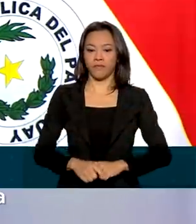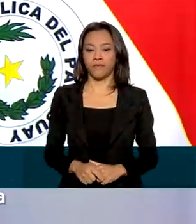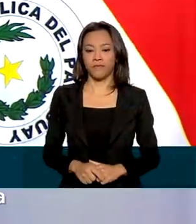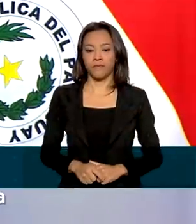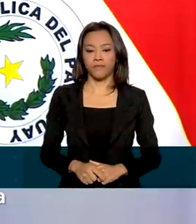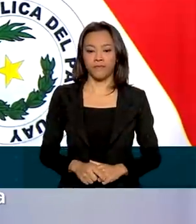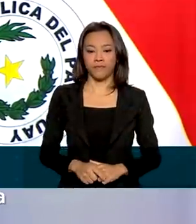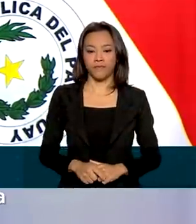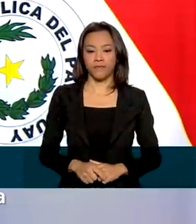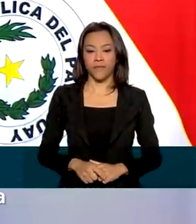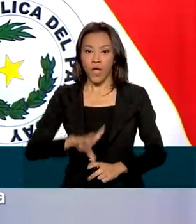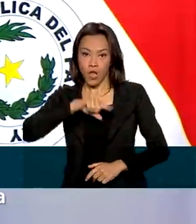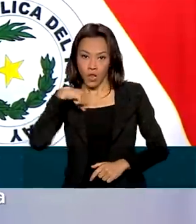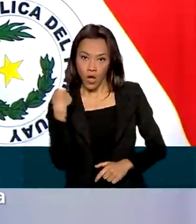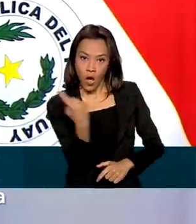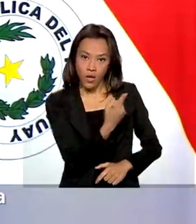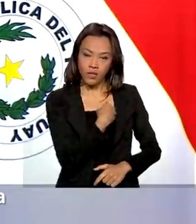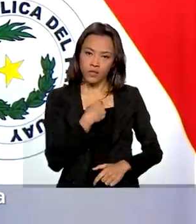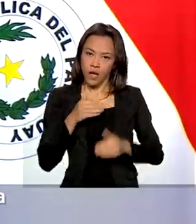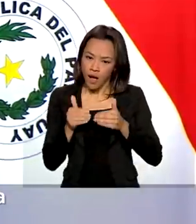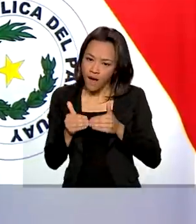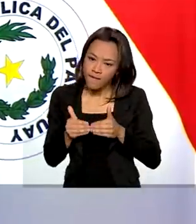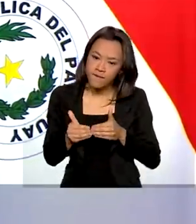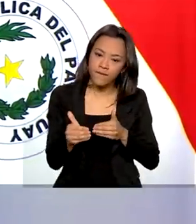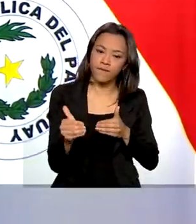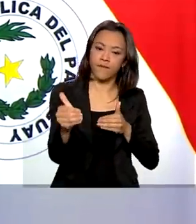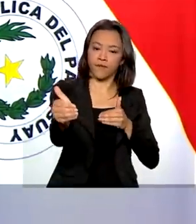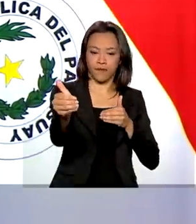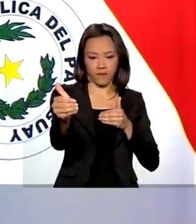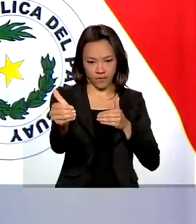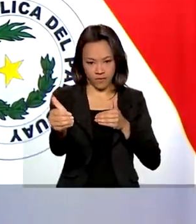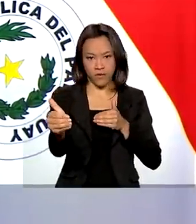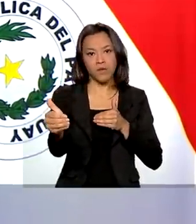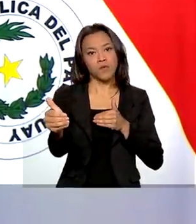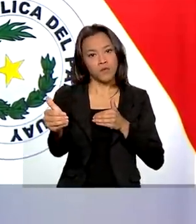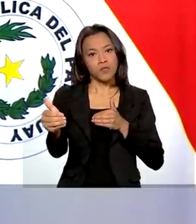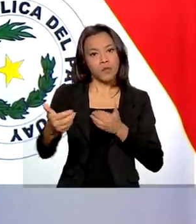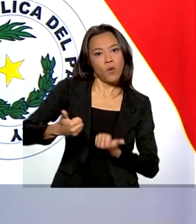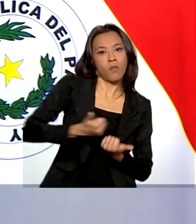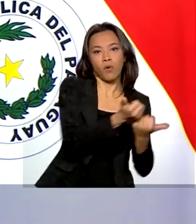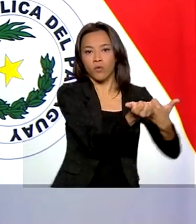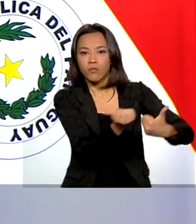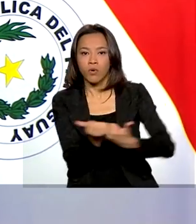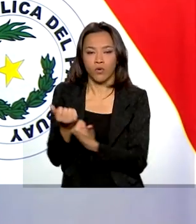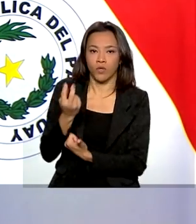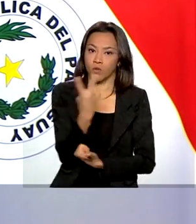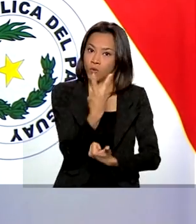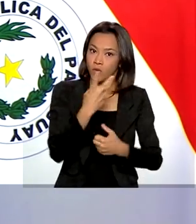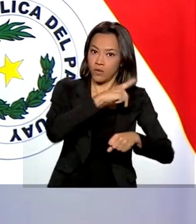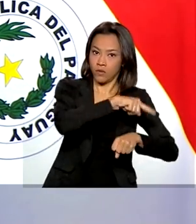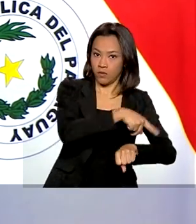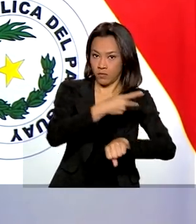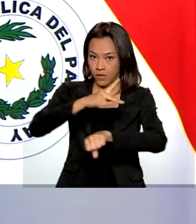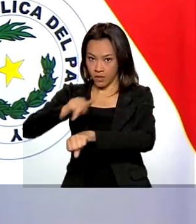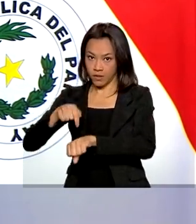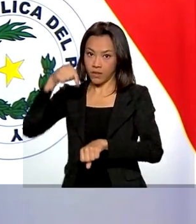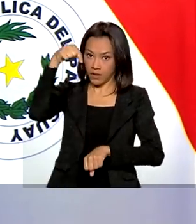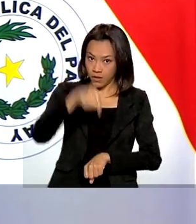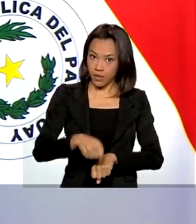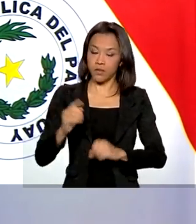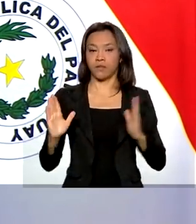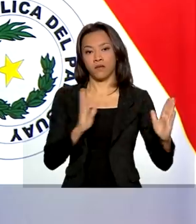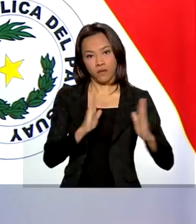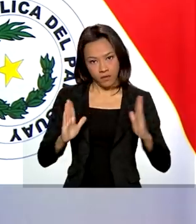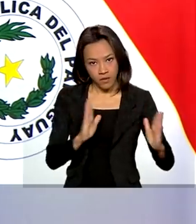enorme cooperação mútua que se fortaleceu neste tempo na luta